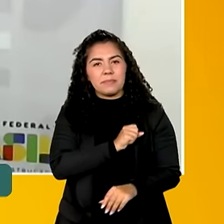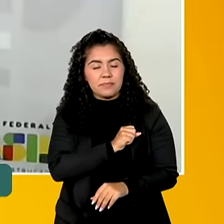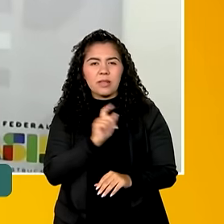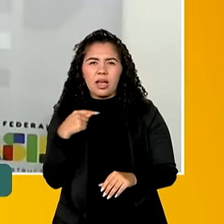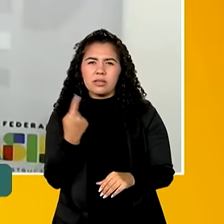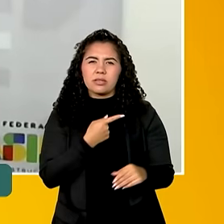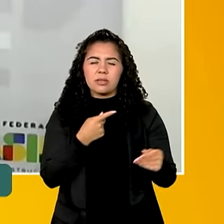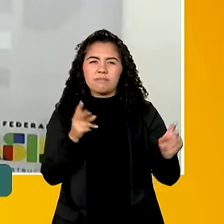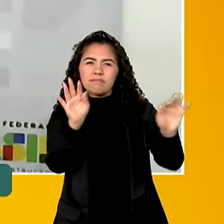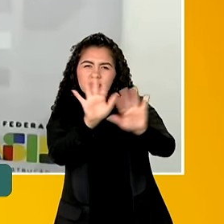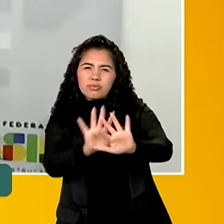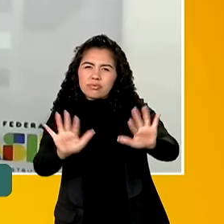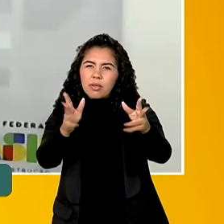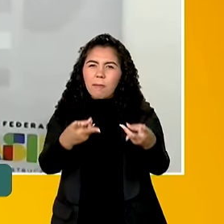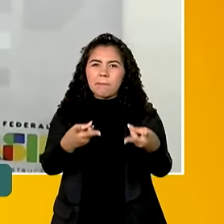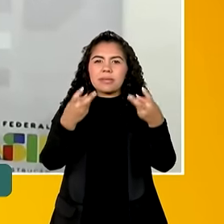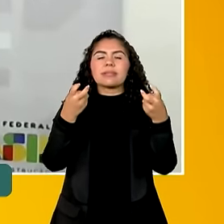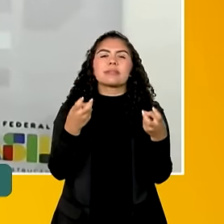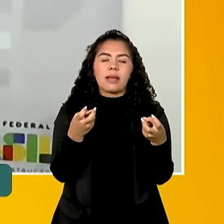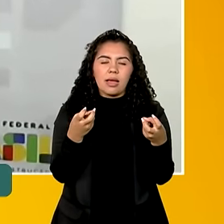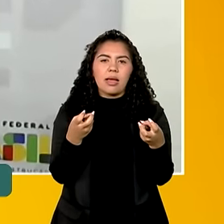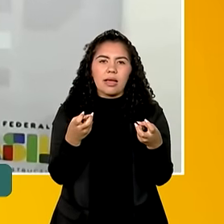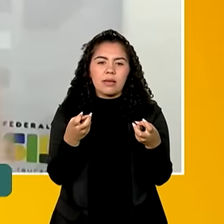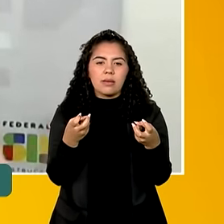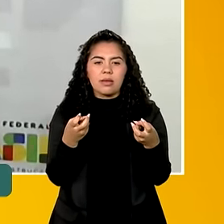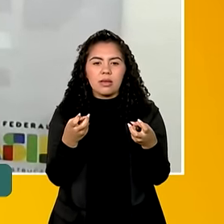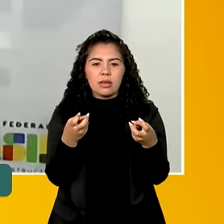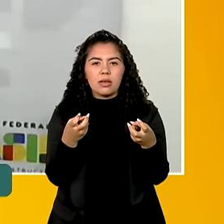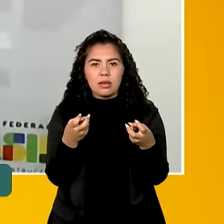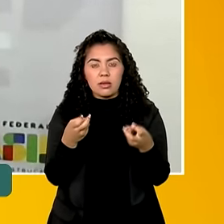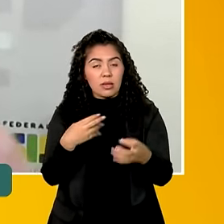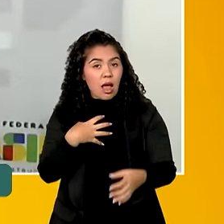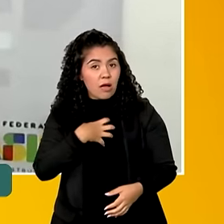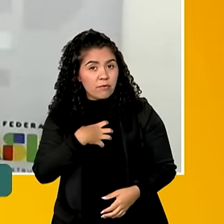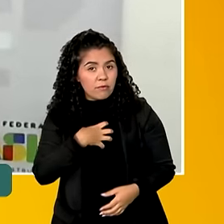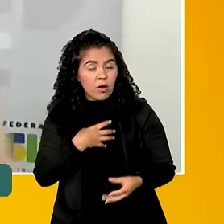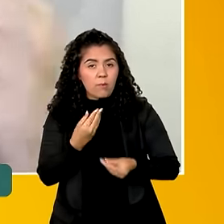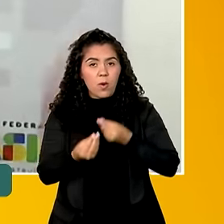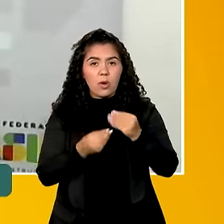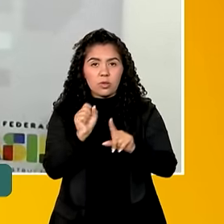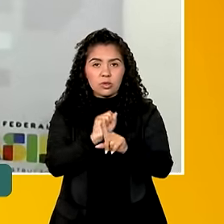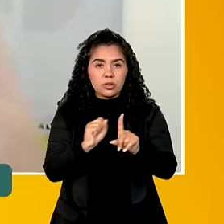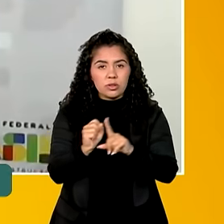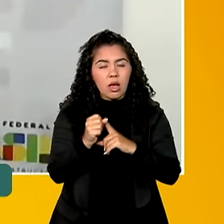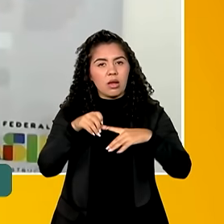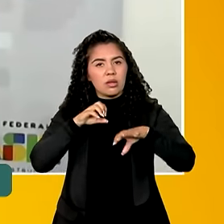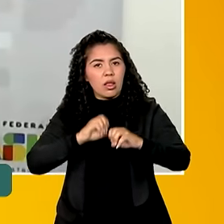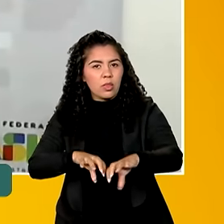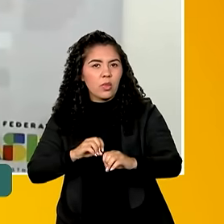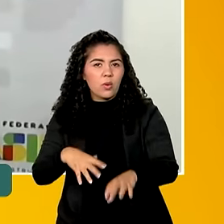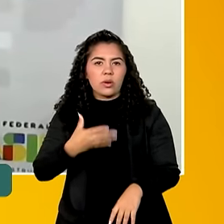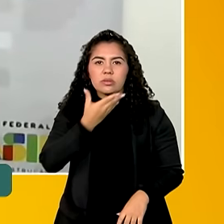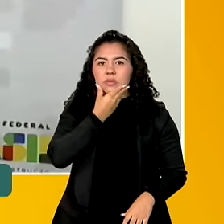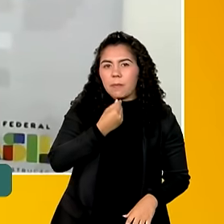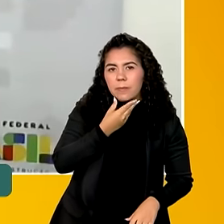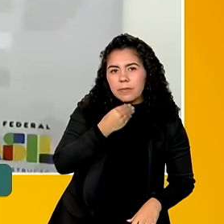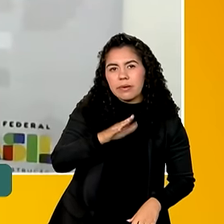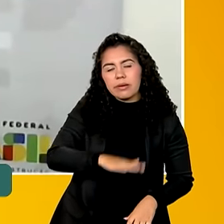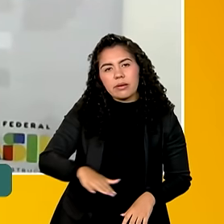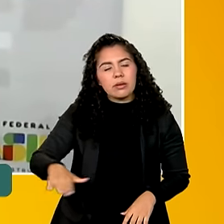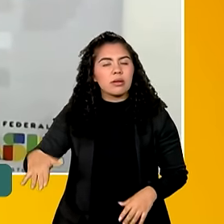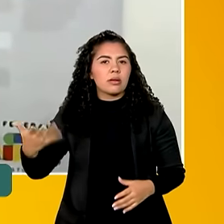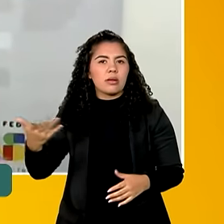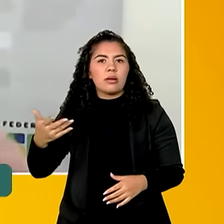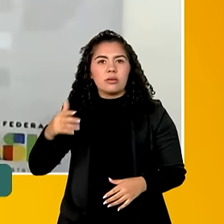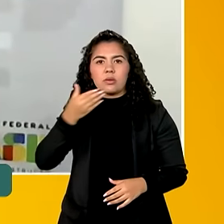para a gente ir fechando, a gente percebe que esse jeito que a nossa sociedade educa os meninos e os homens leva a